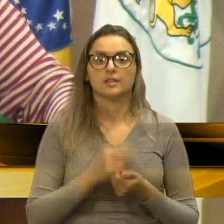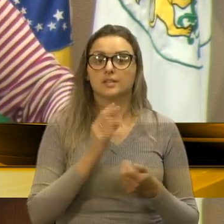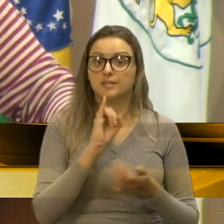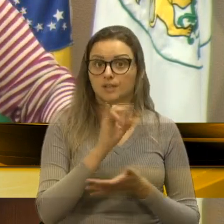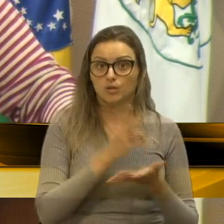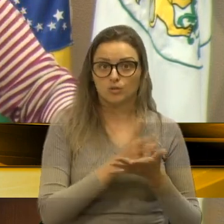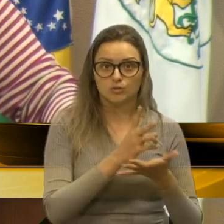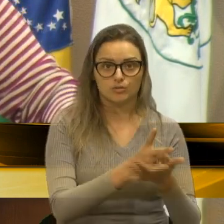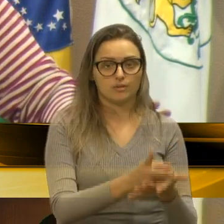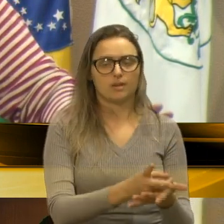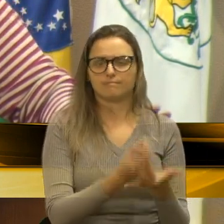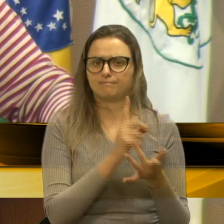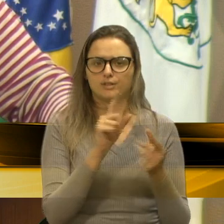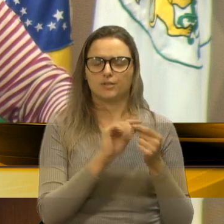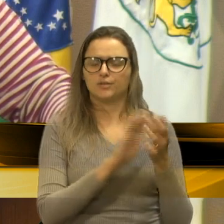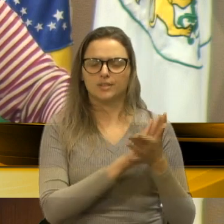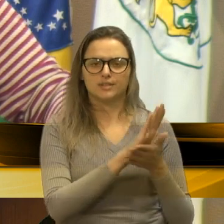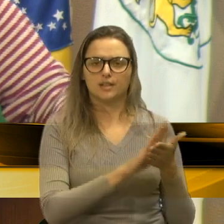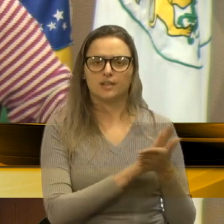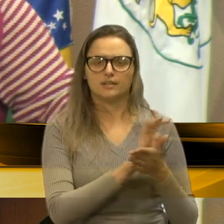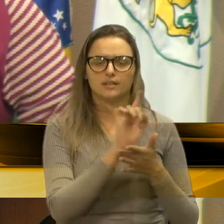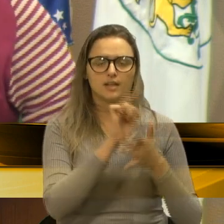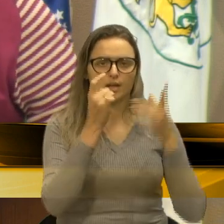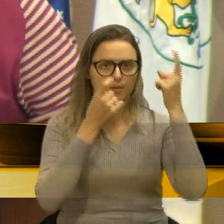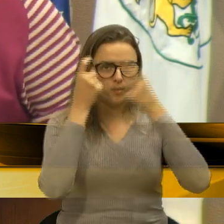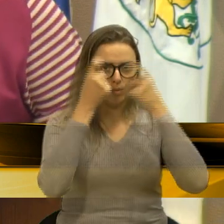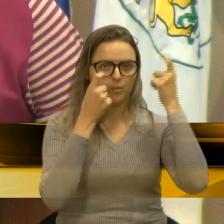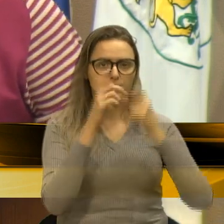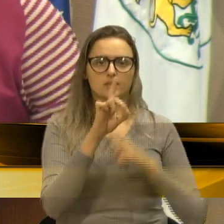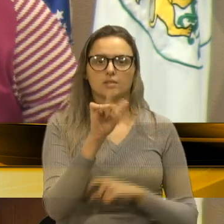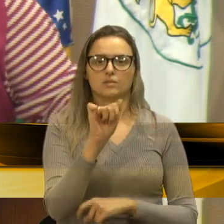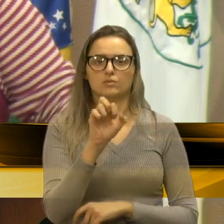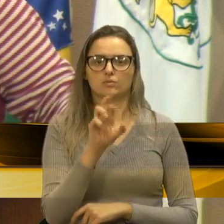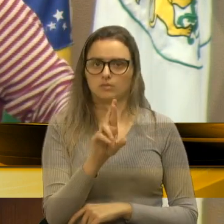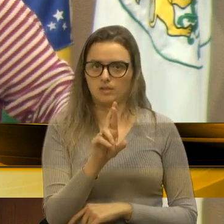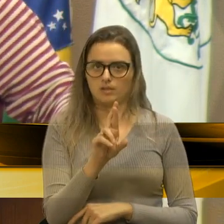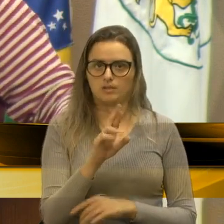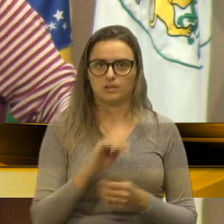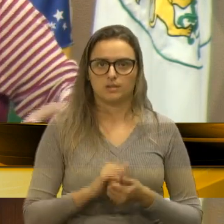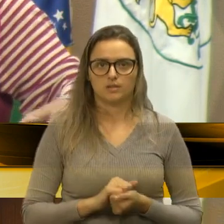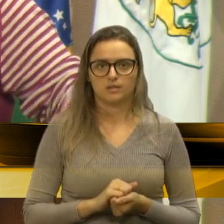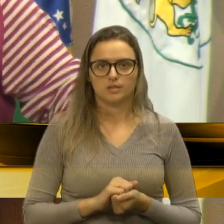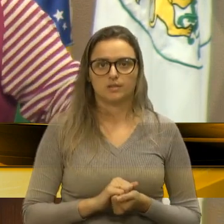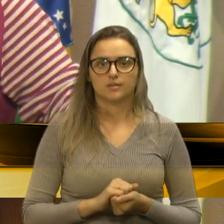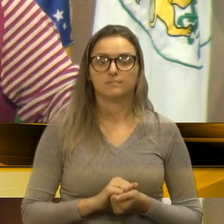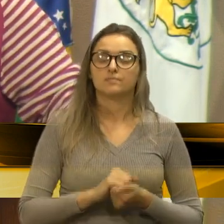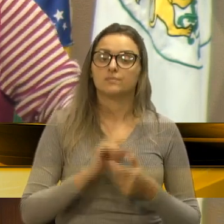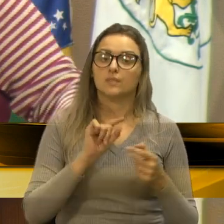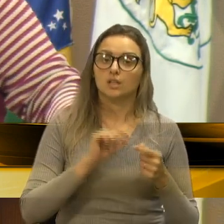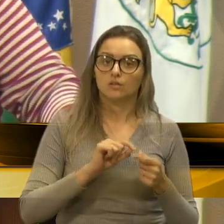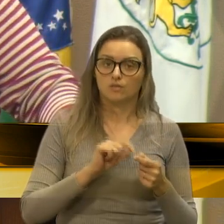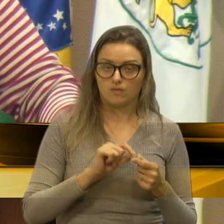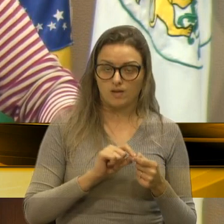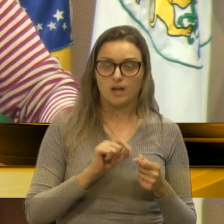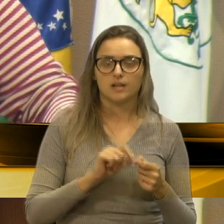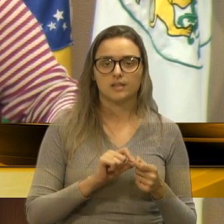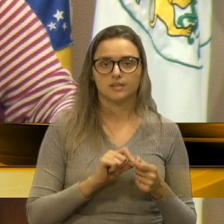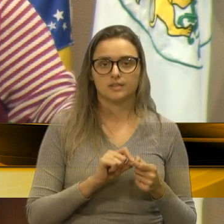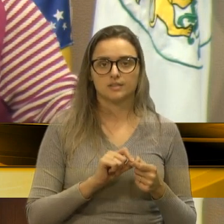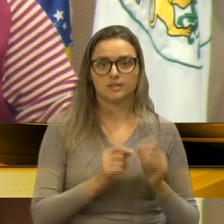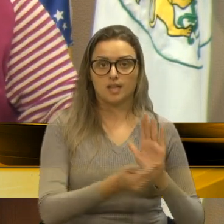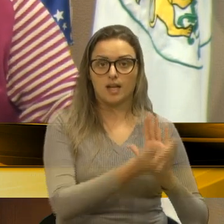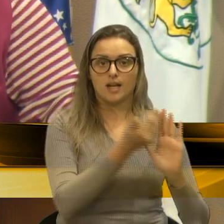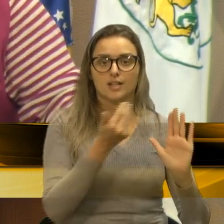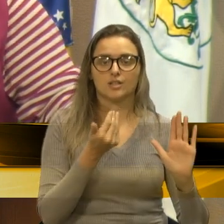e fizeram isso. Então, a gente ficou com essa preocupação com o Dyer, que façam. Então, agora,